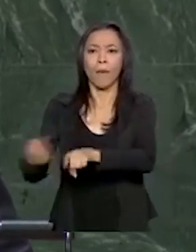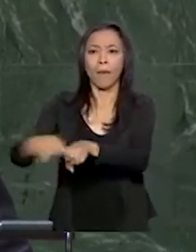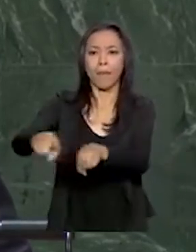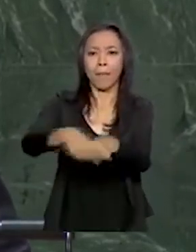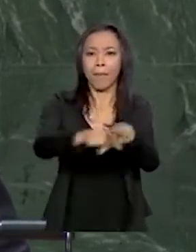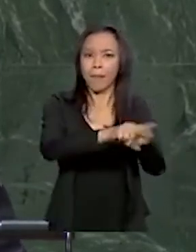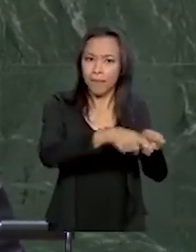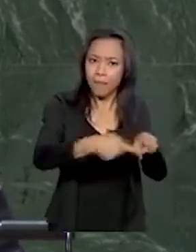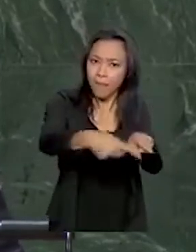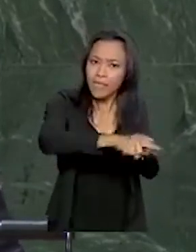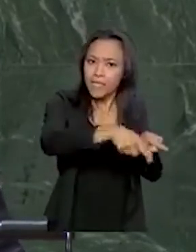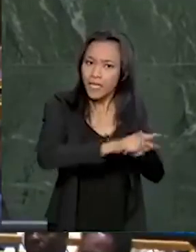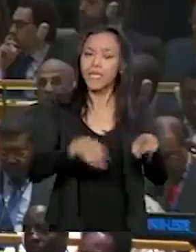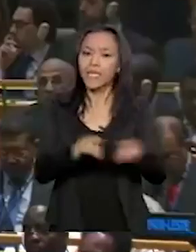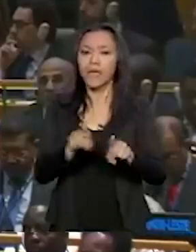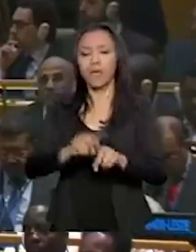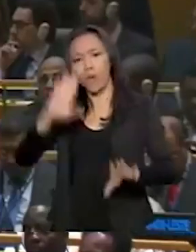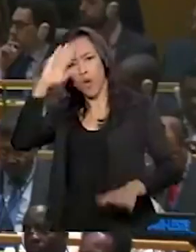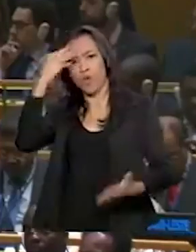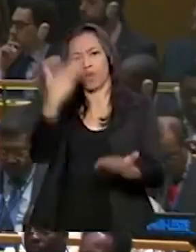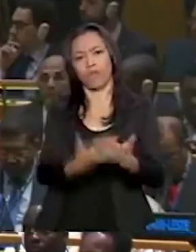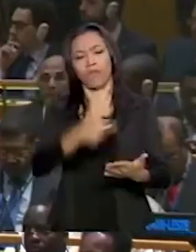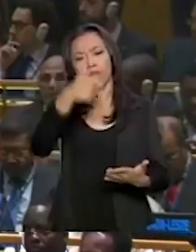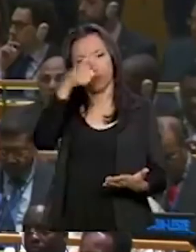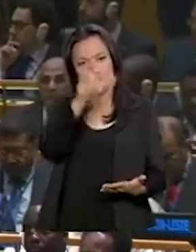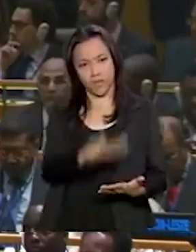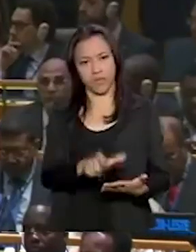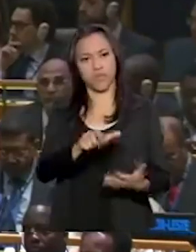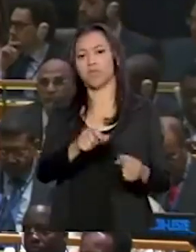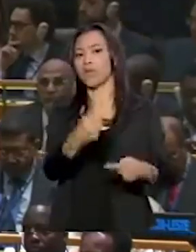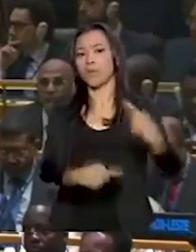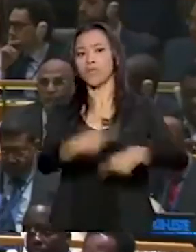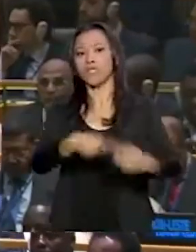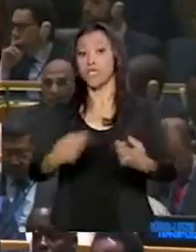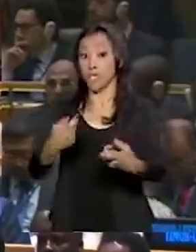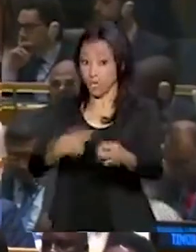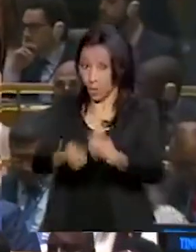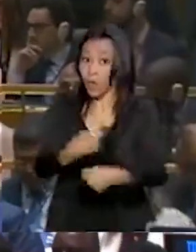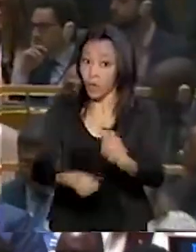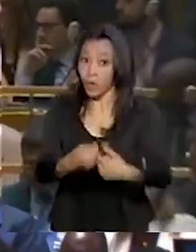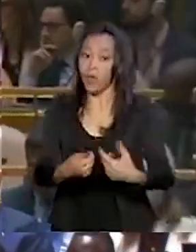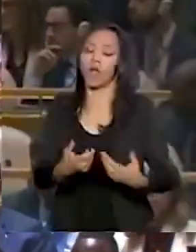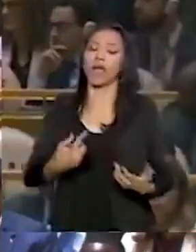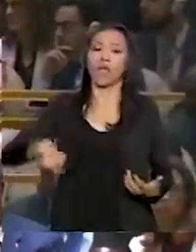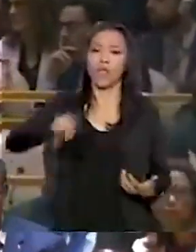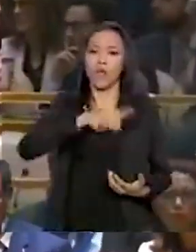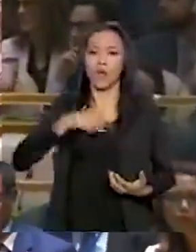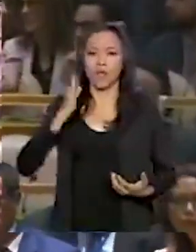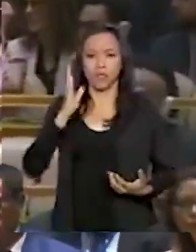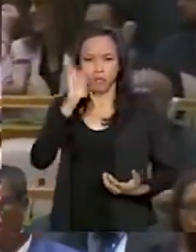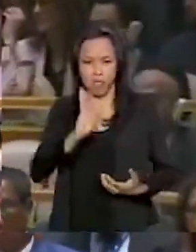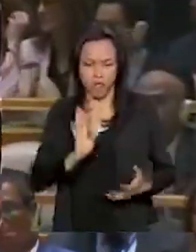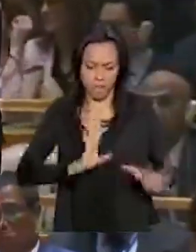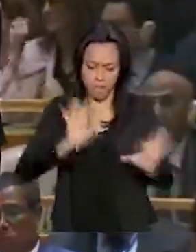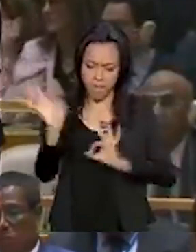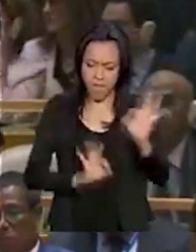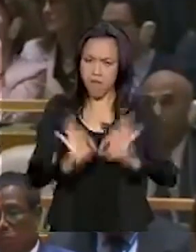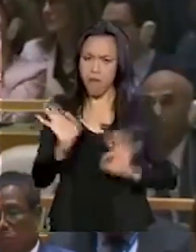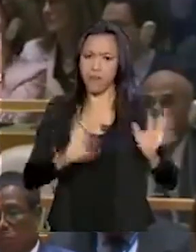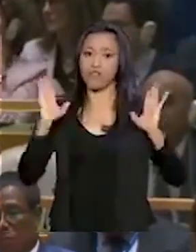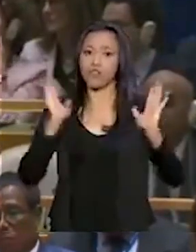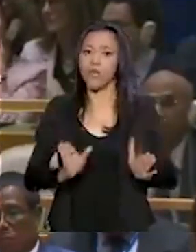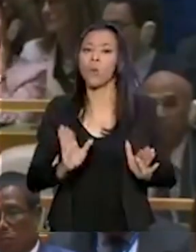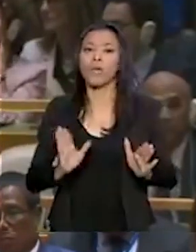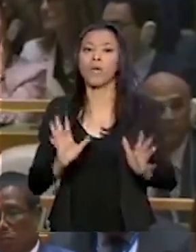reconquistando sua confiança política e econômica. Estamos preparados para assumir as